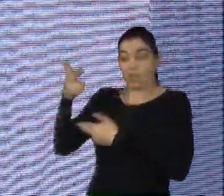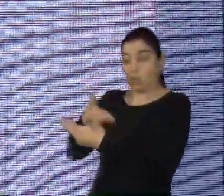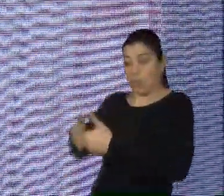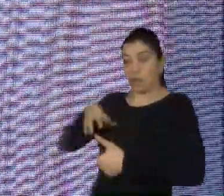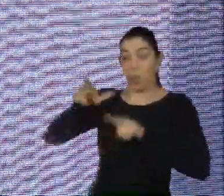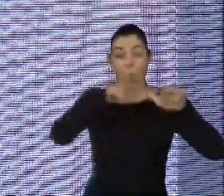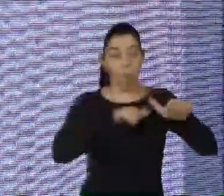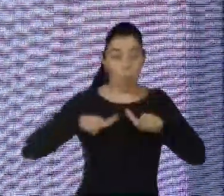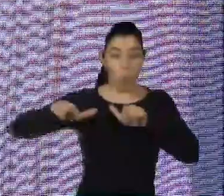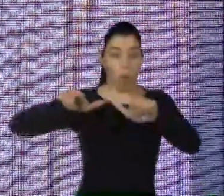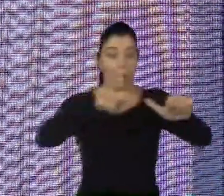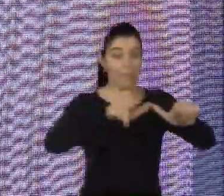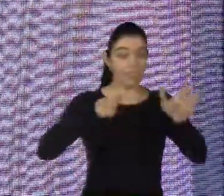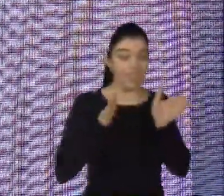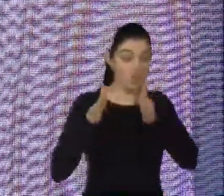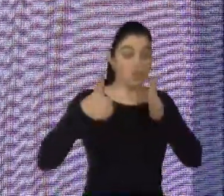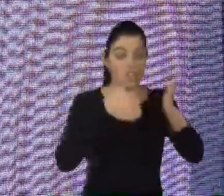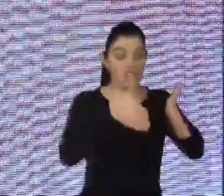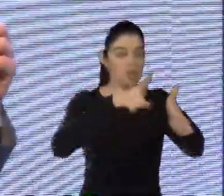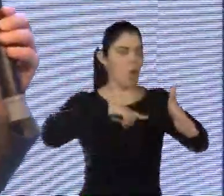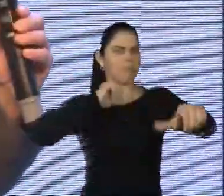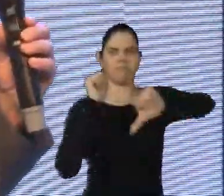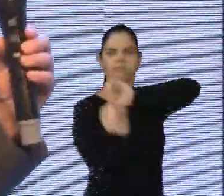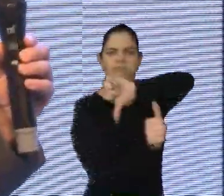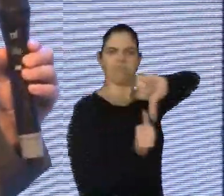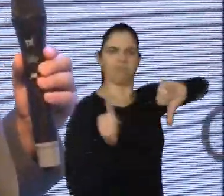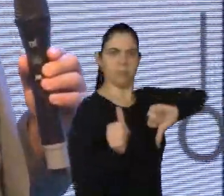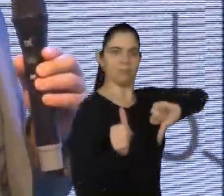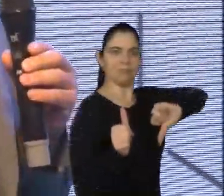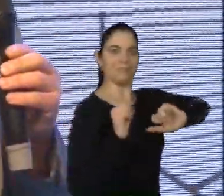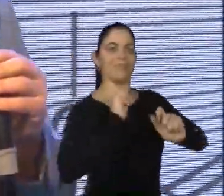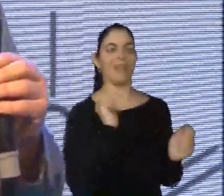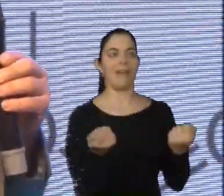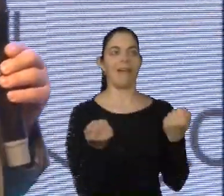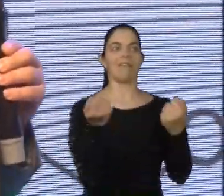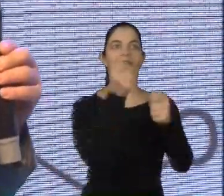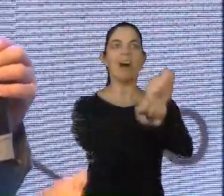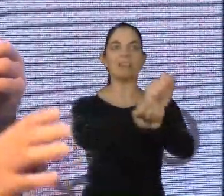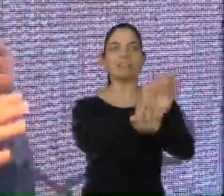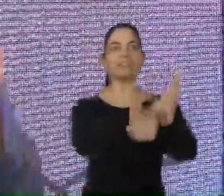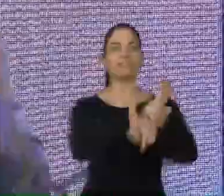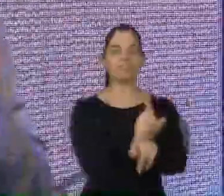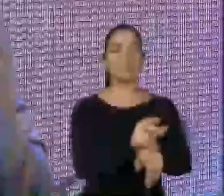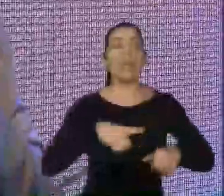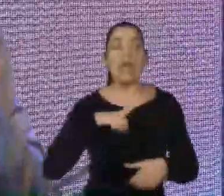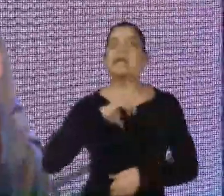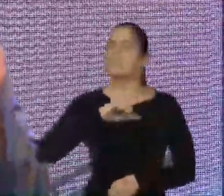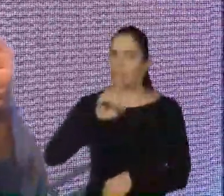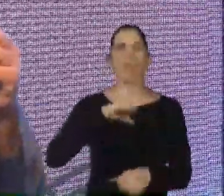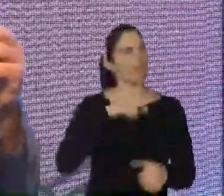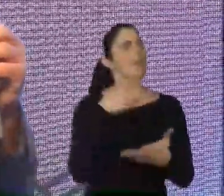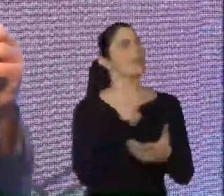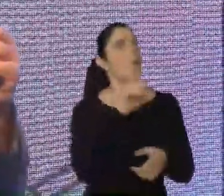um destino ou uma vivência completamente diferente. É lógico que tudo existe uma tendência ao abuso,